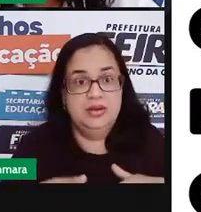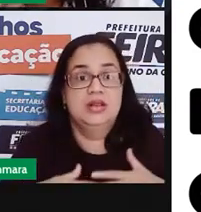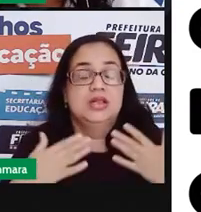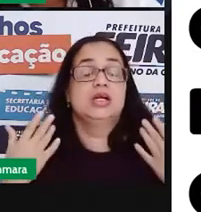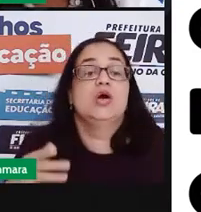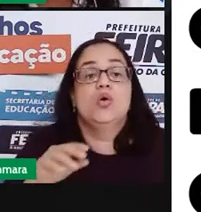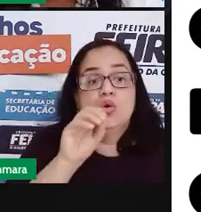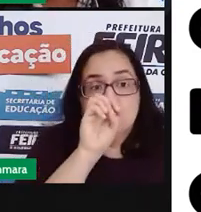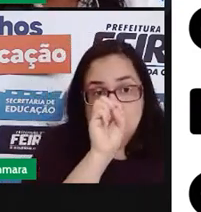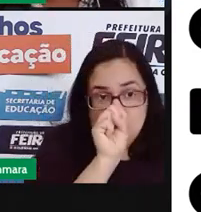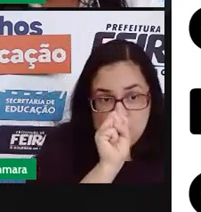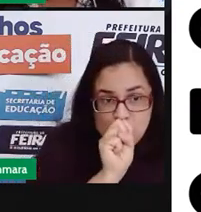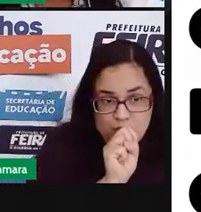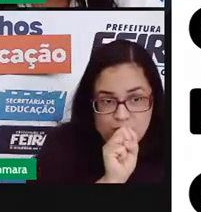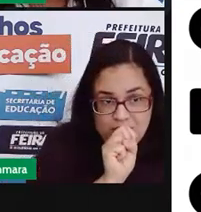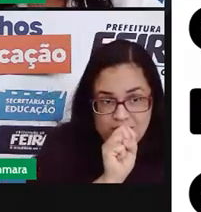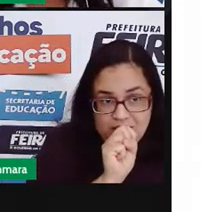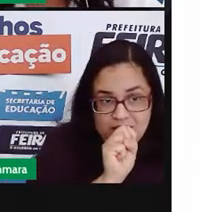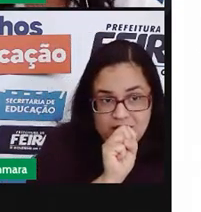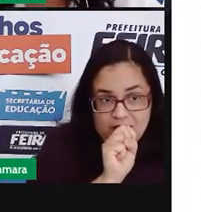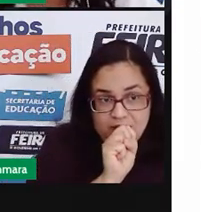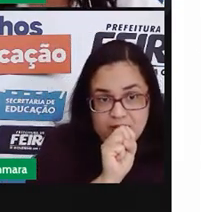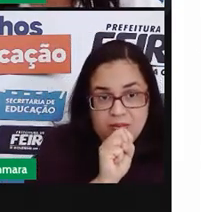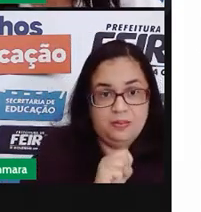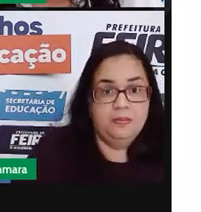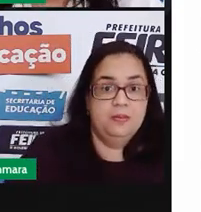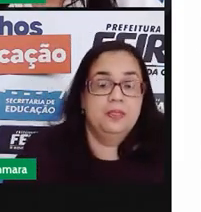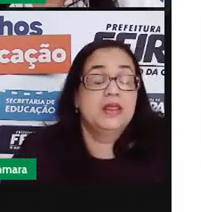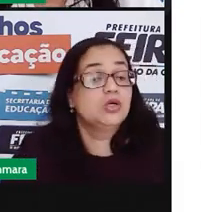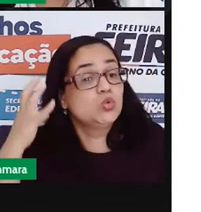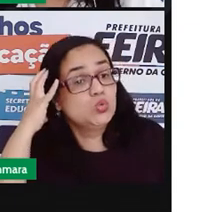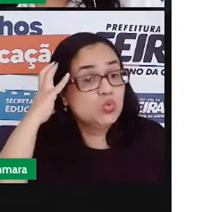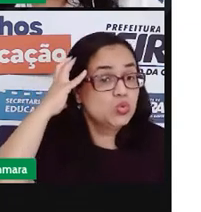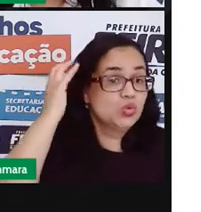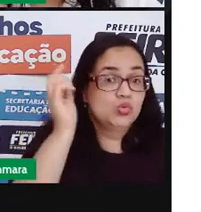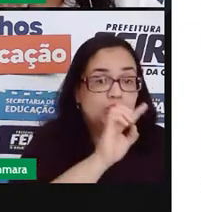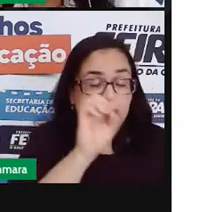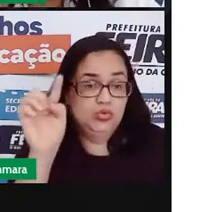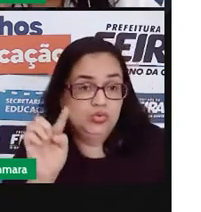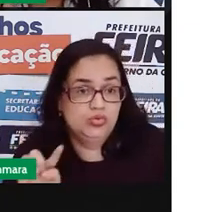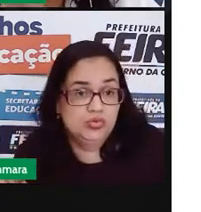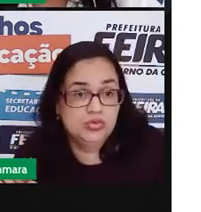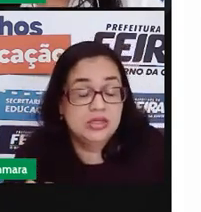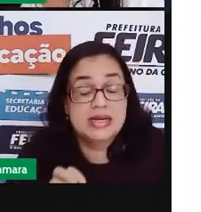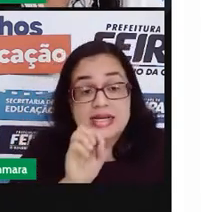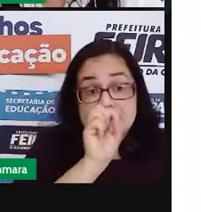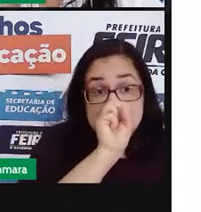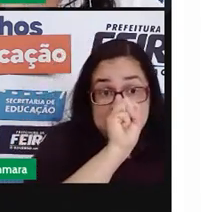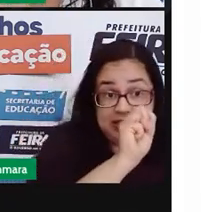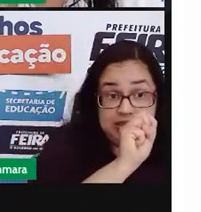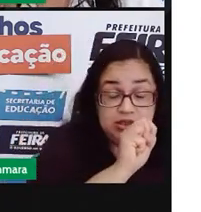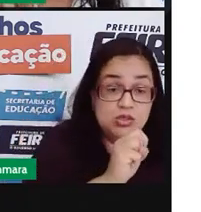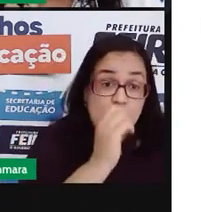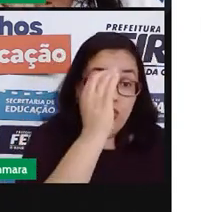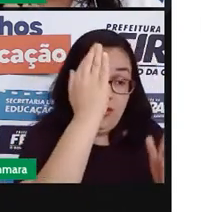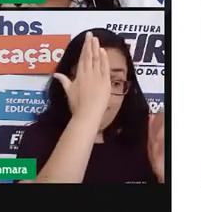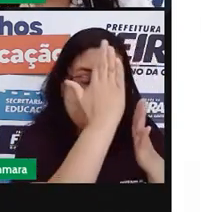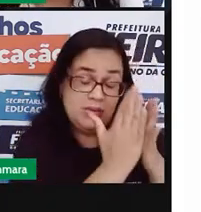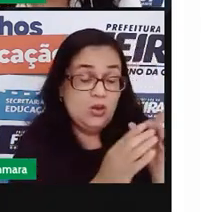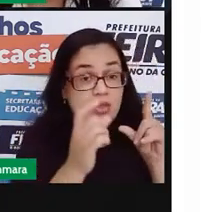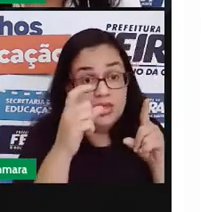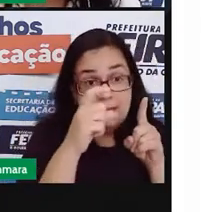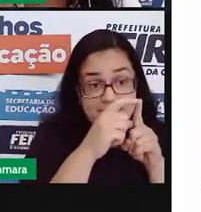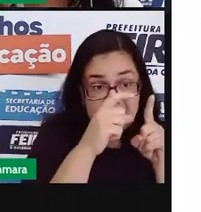o S fica com som, dizer o S quando está no meio da